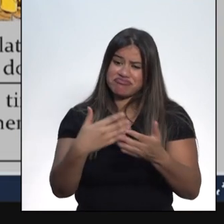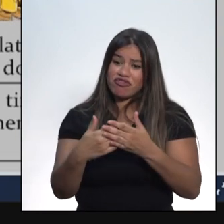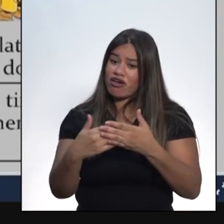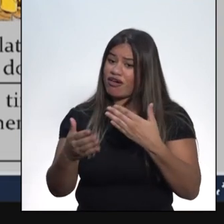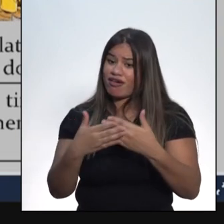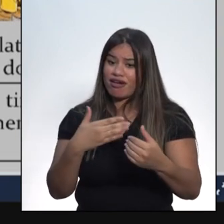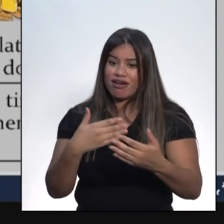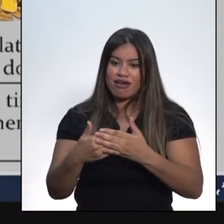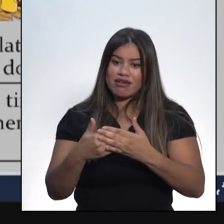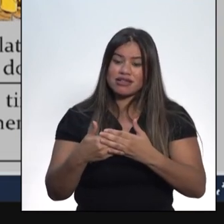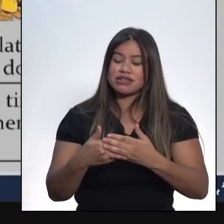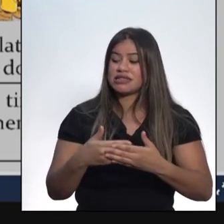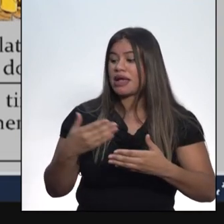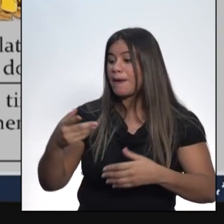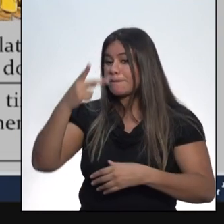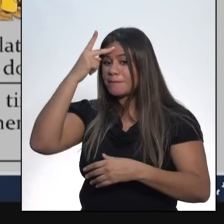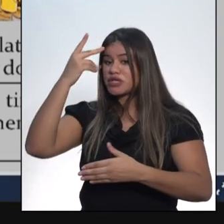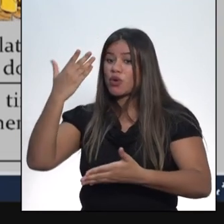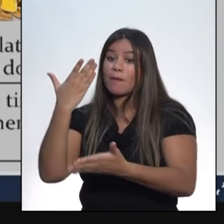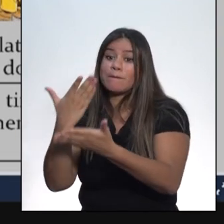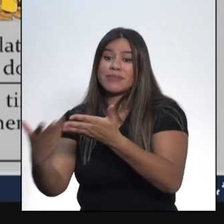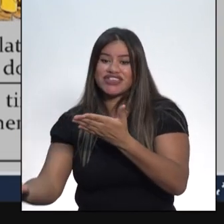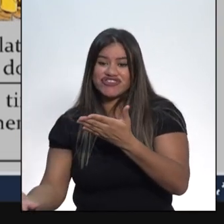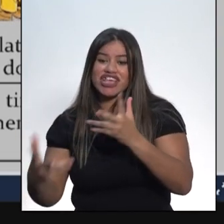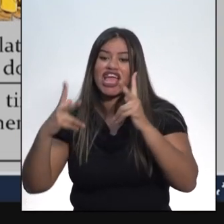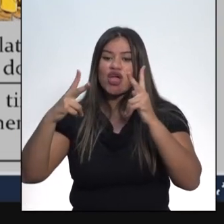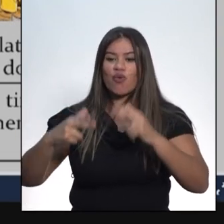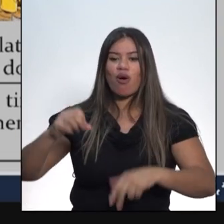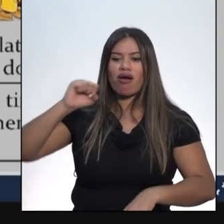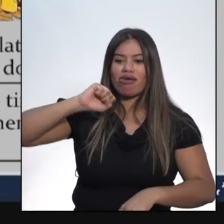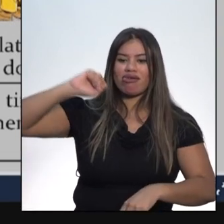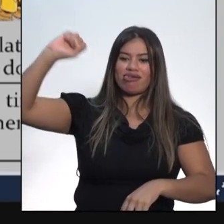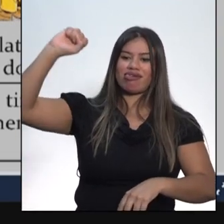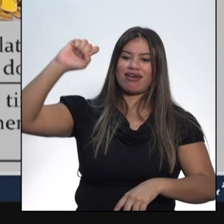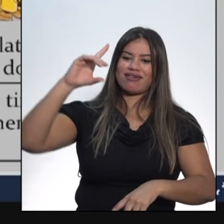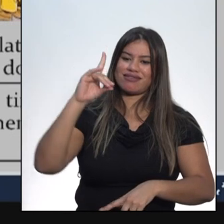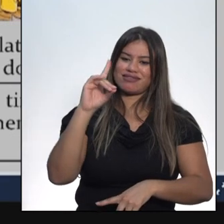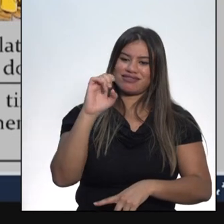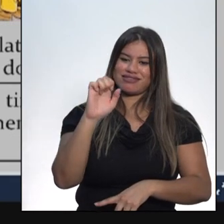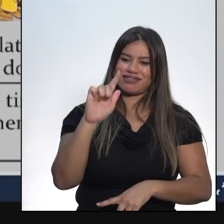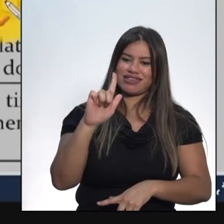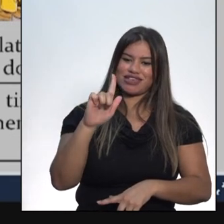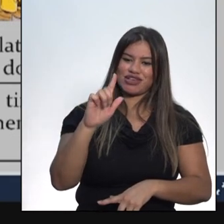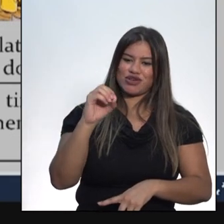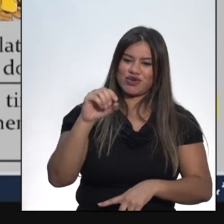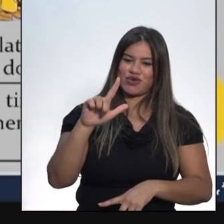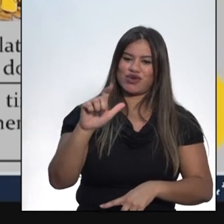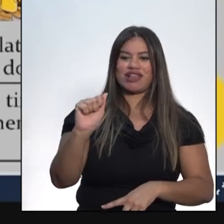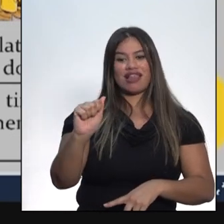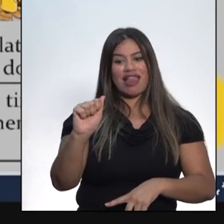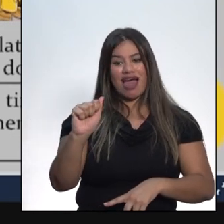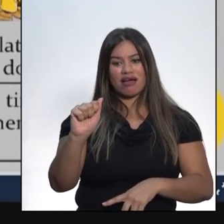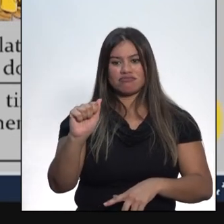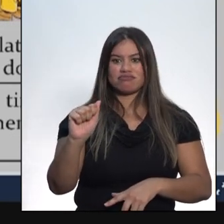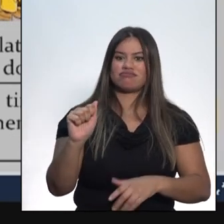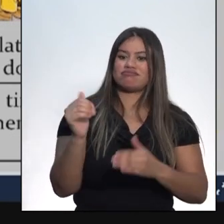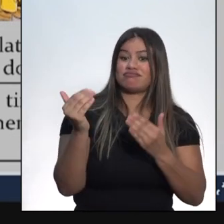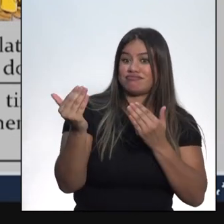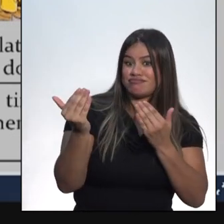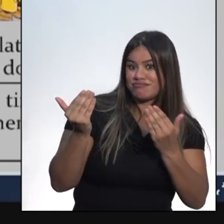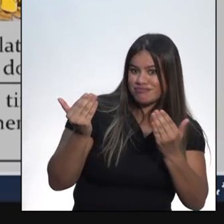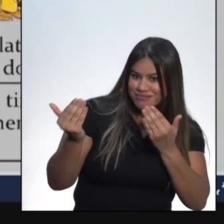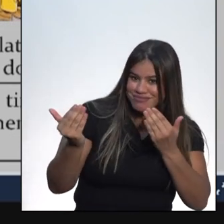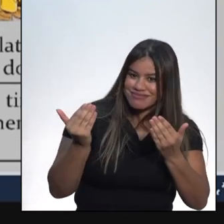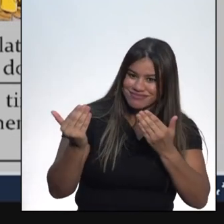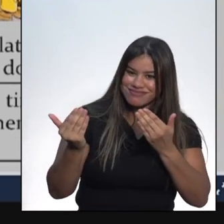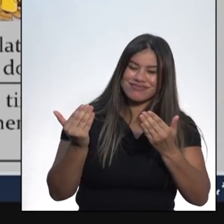estava sofrendo um processo de degola. Ou seja, o candidato era degolado simbolicamente com as